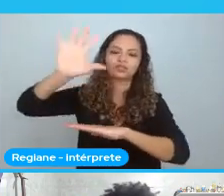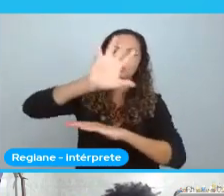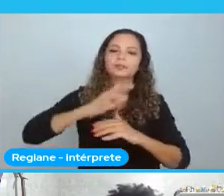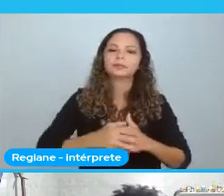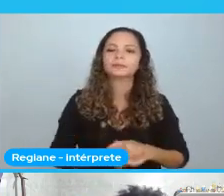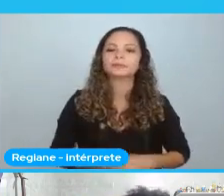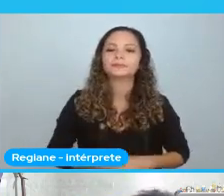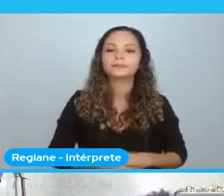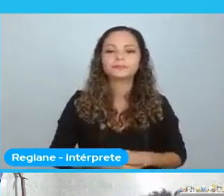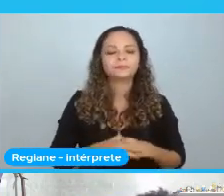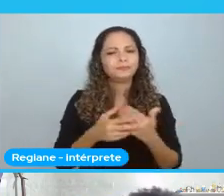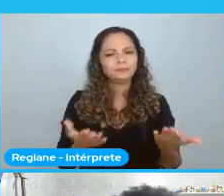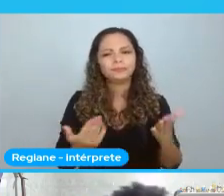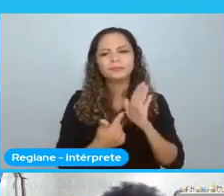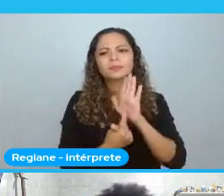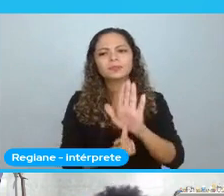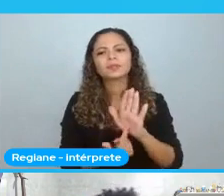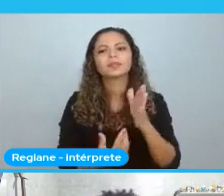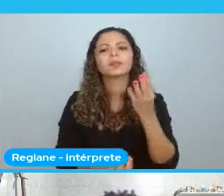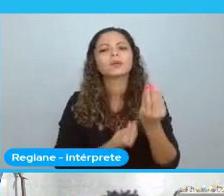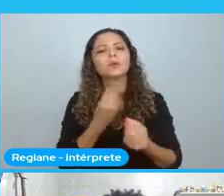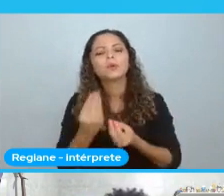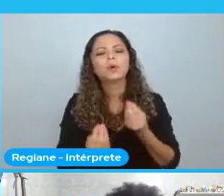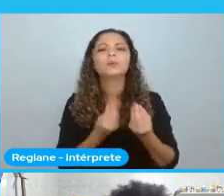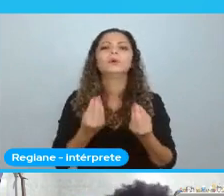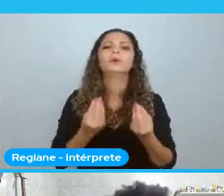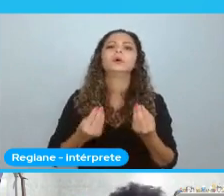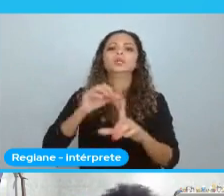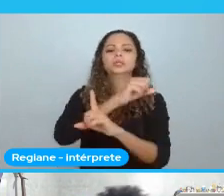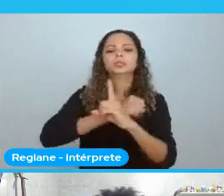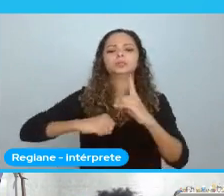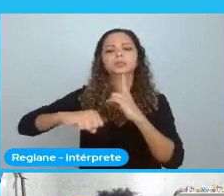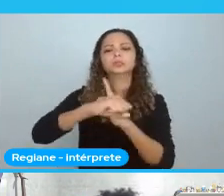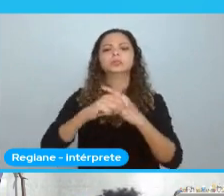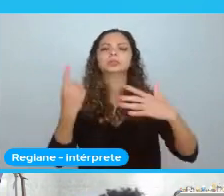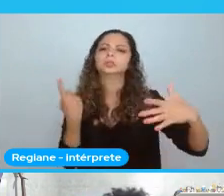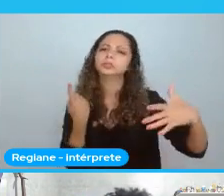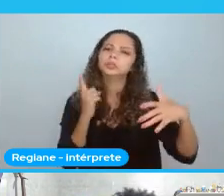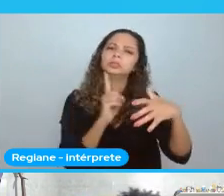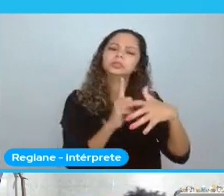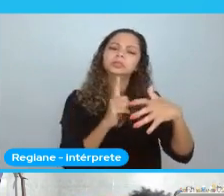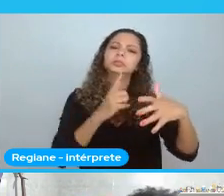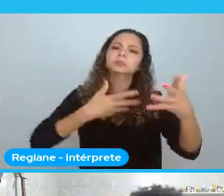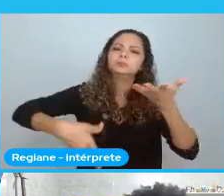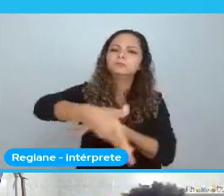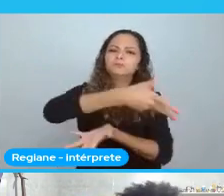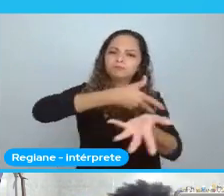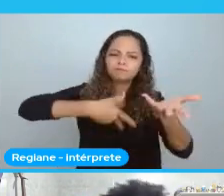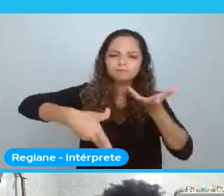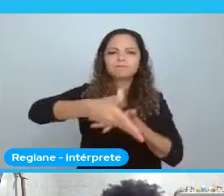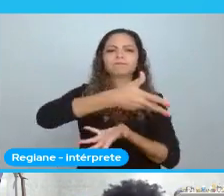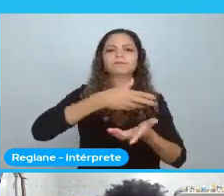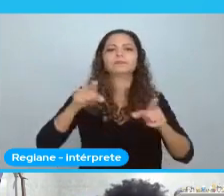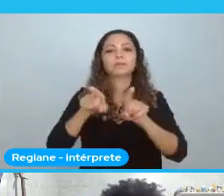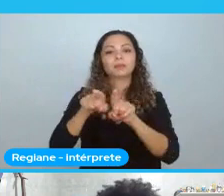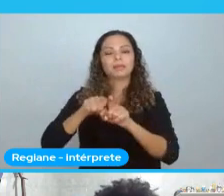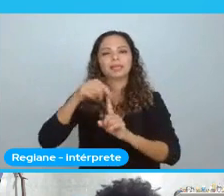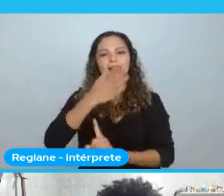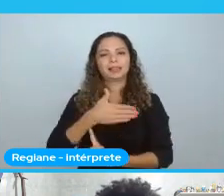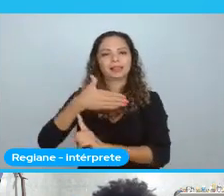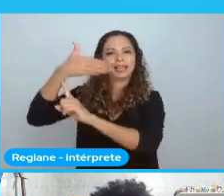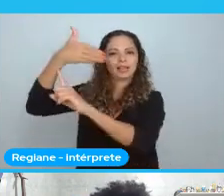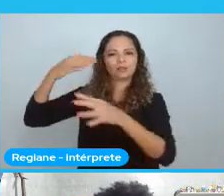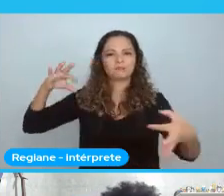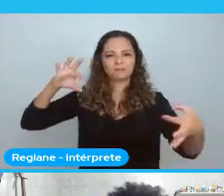Falando sobre isso. Sobre o processo de ressocialização. Tecnologia. E o processo de ressocialização. E aí. Eu estava muito